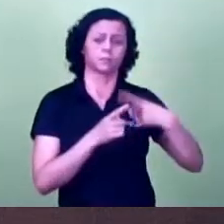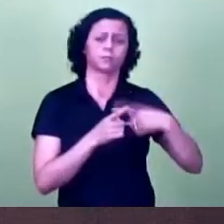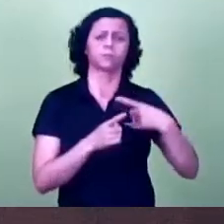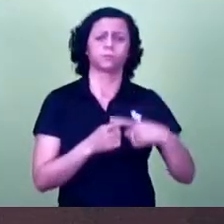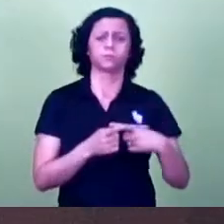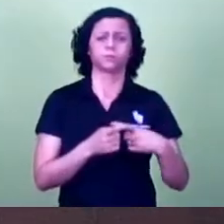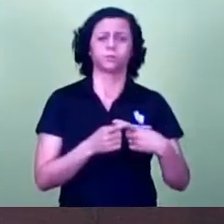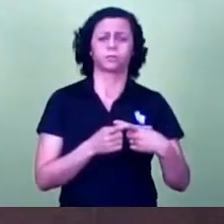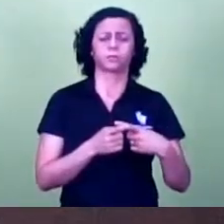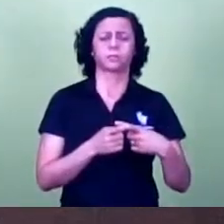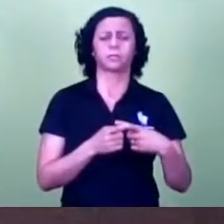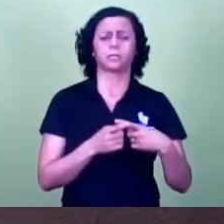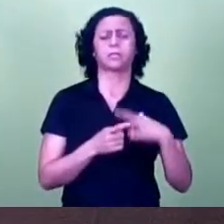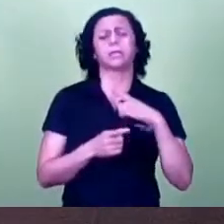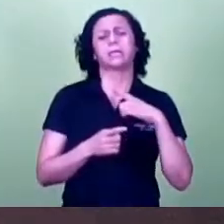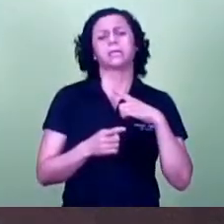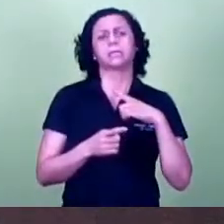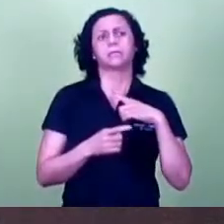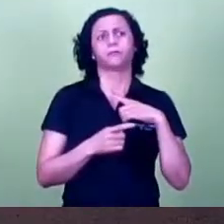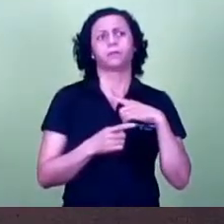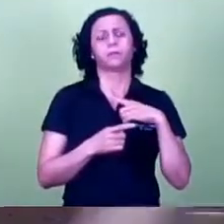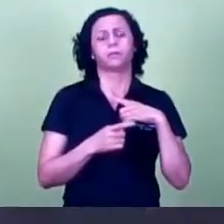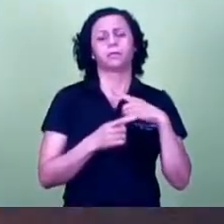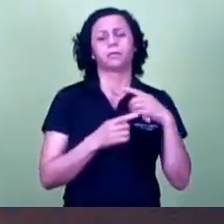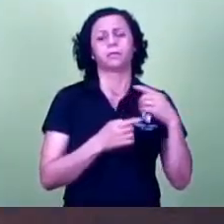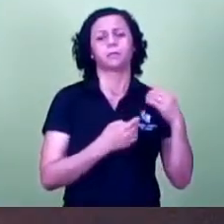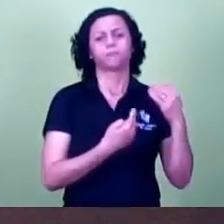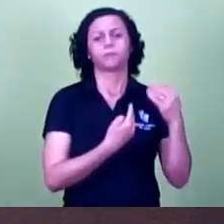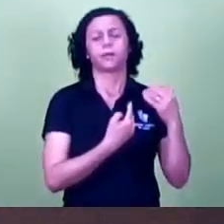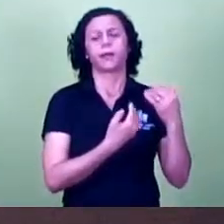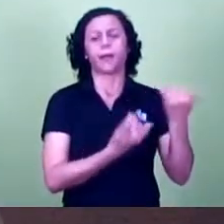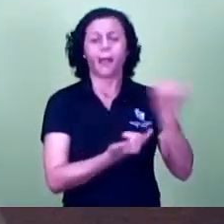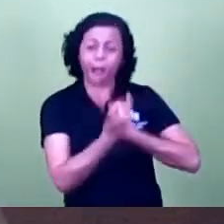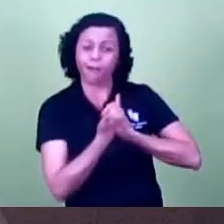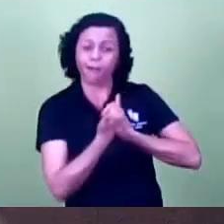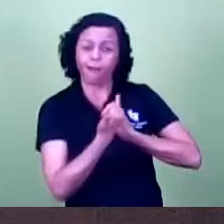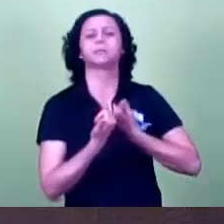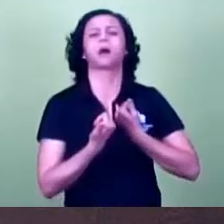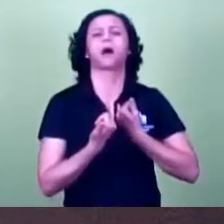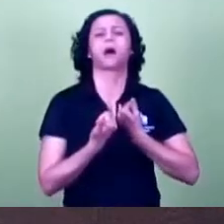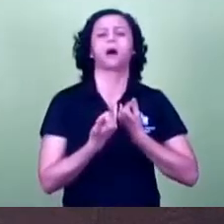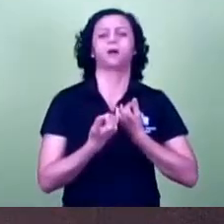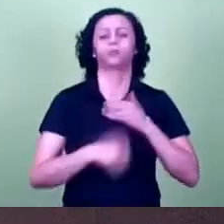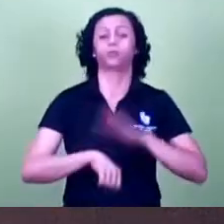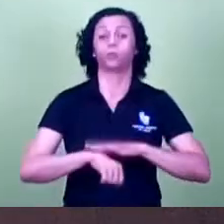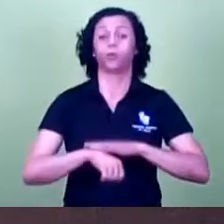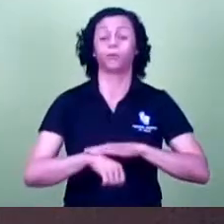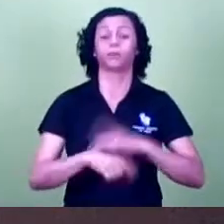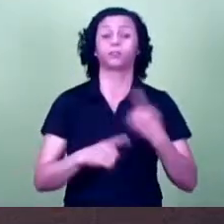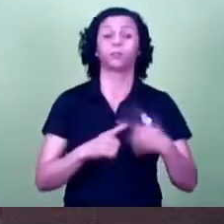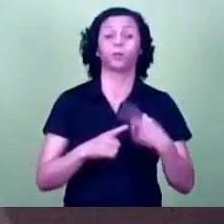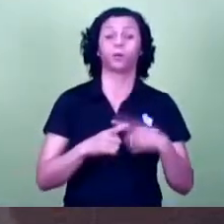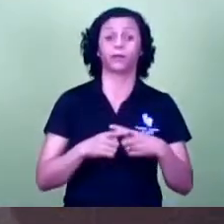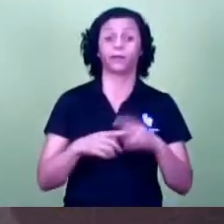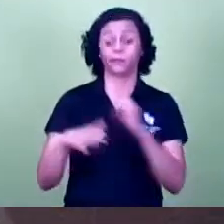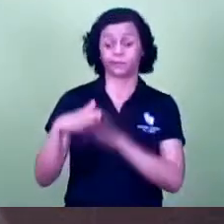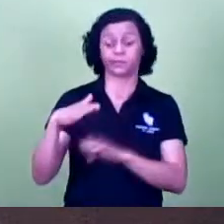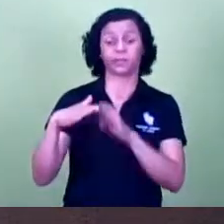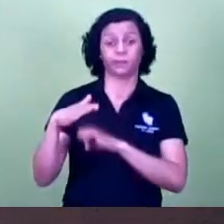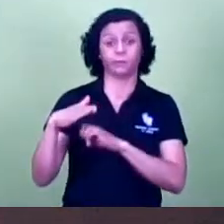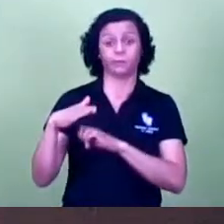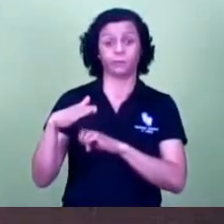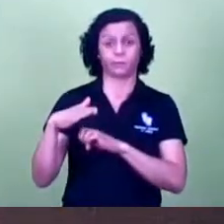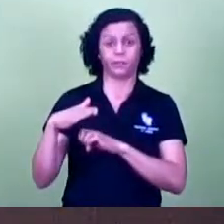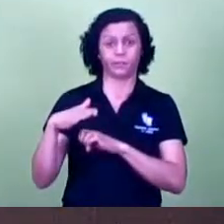alentados a tempo para que essa fatídica empresa não tenha esse descompromisso com a nossa